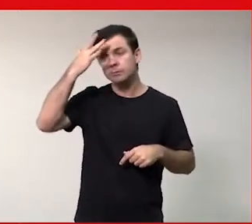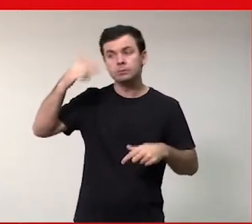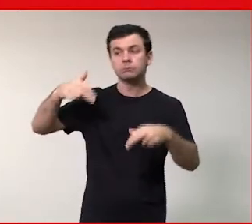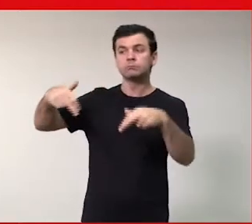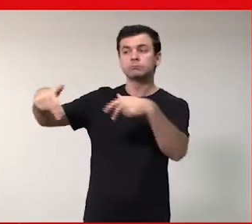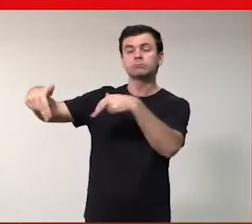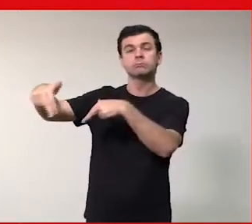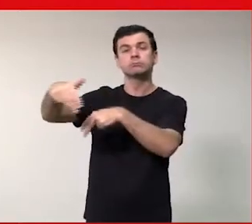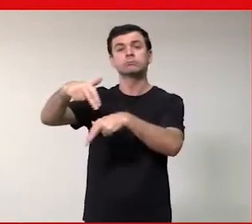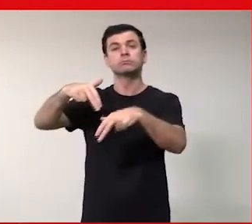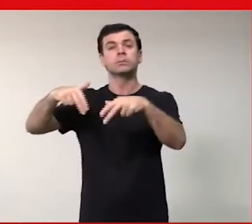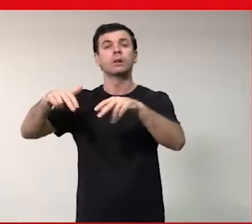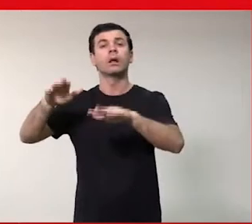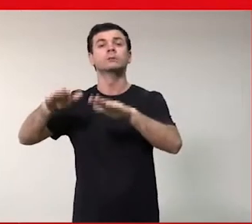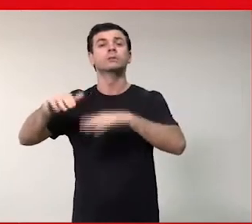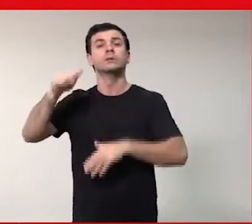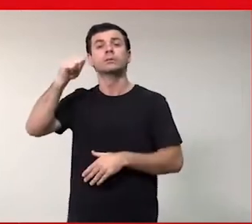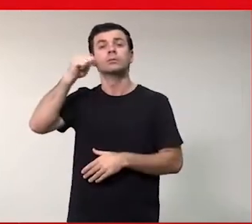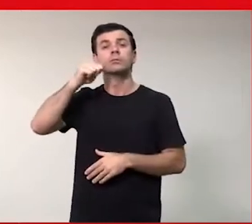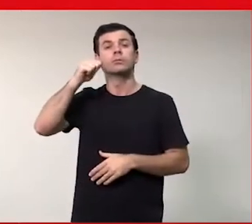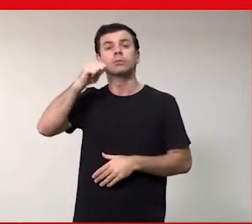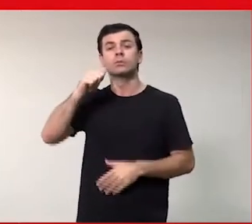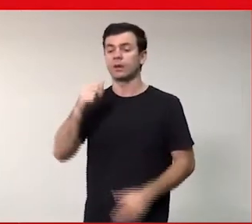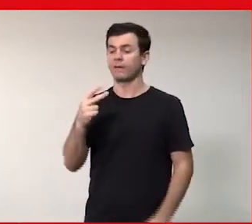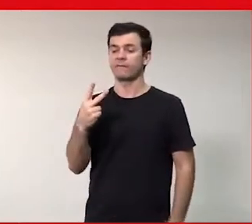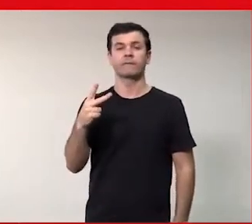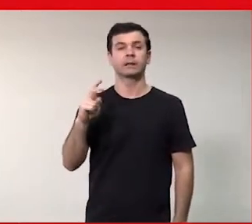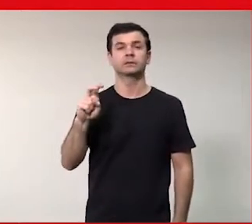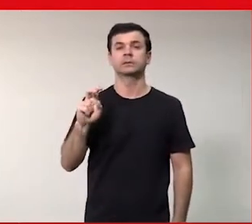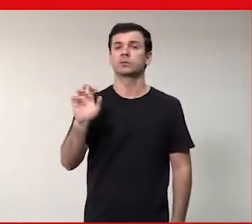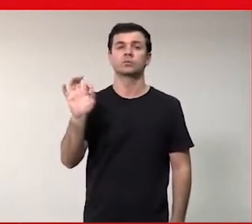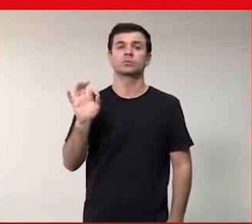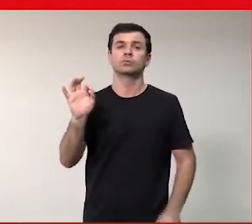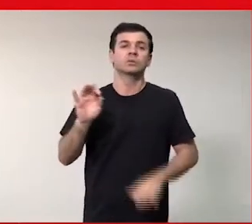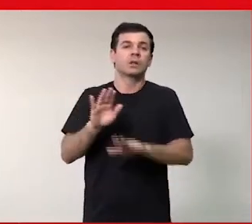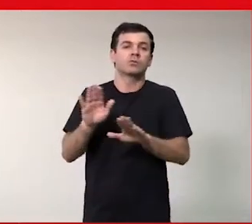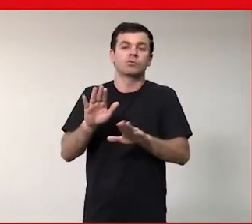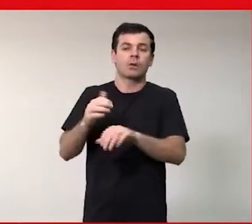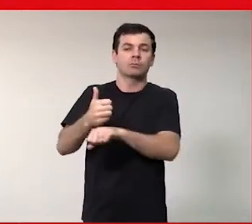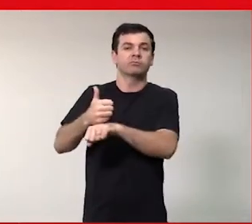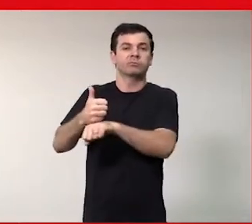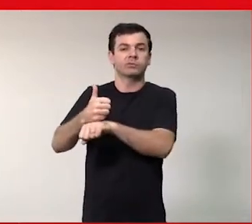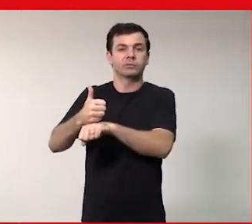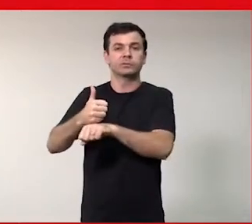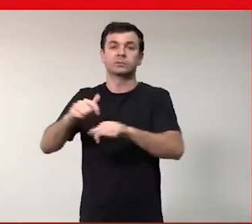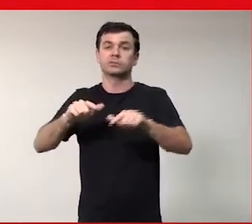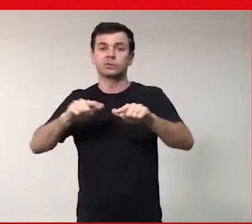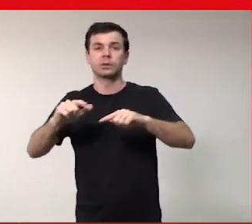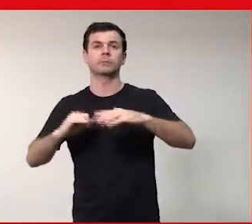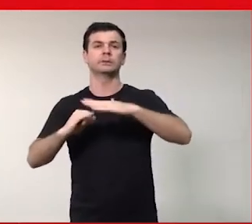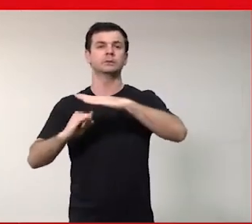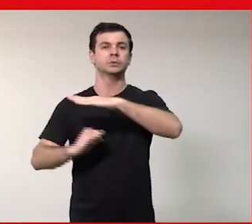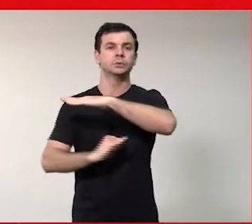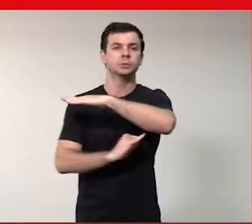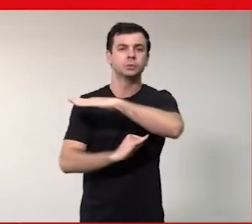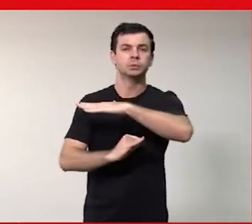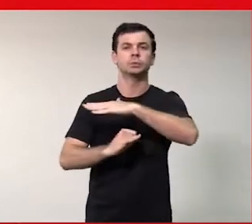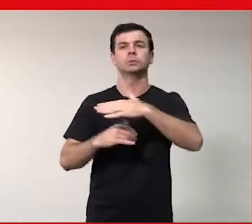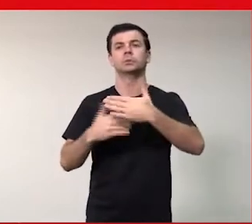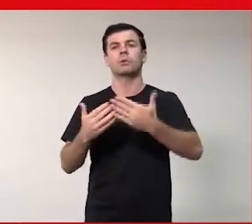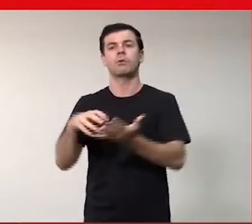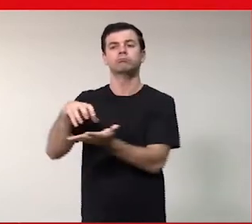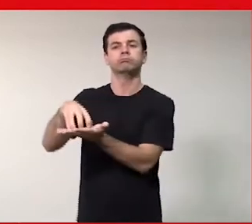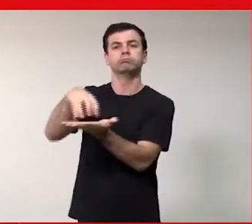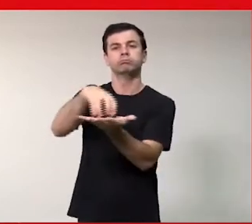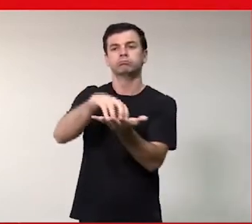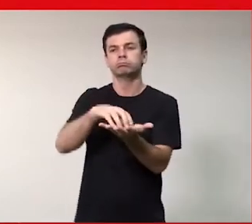presença das mulheres em apenas 25% de profissionais que fazem parte dos institutos, que fazem parte de todo esse